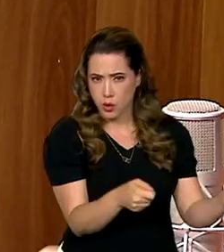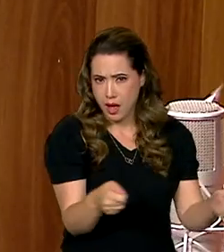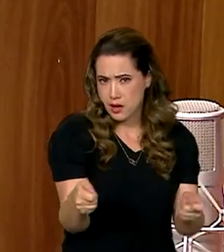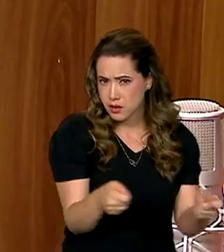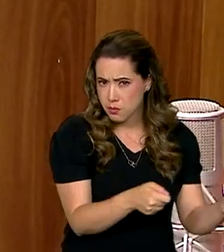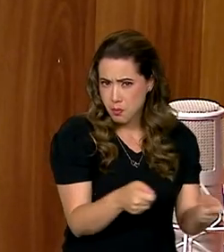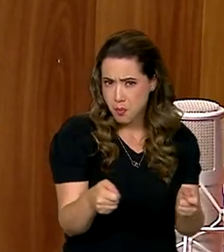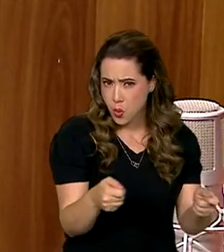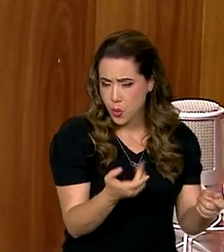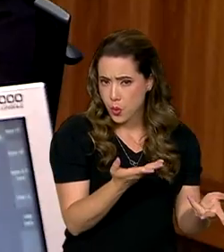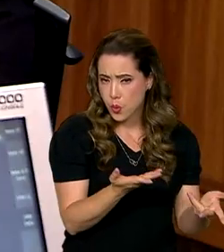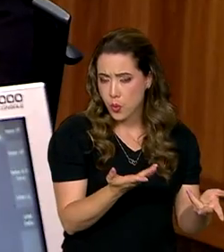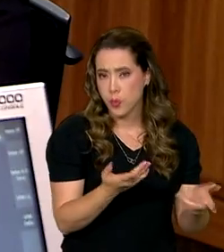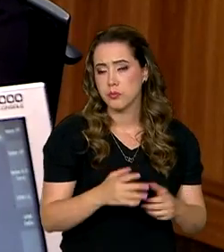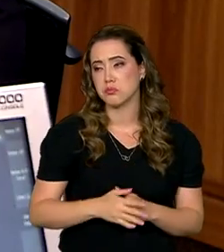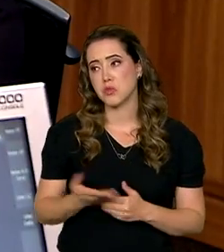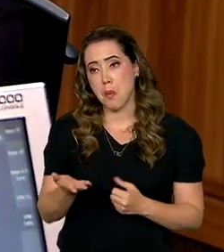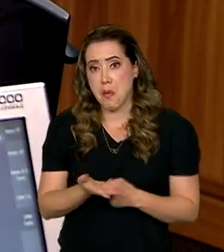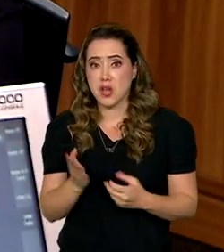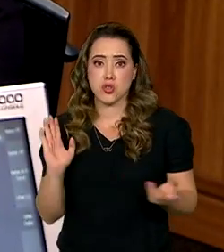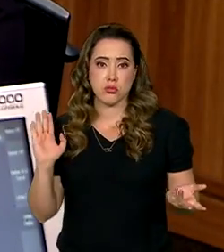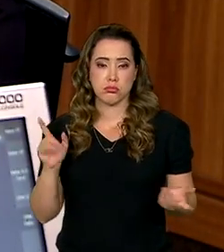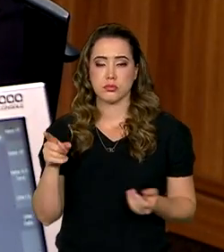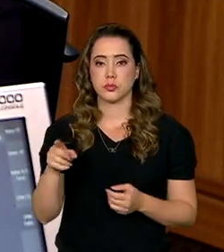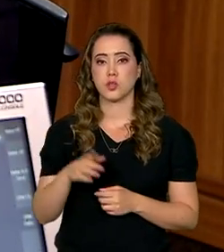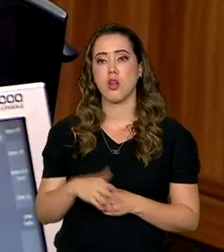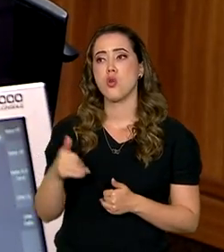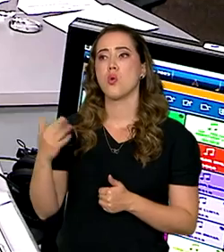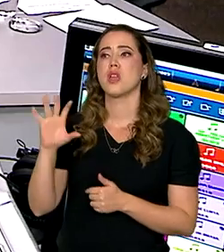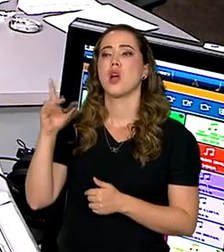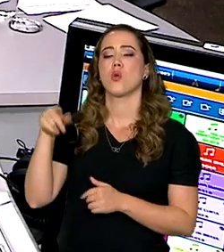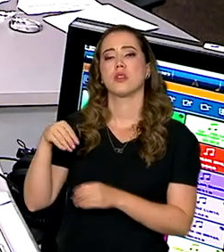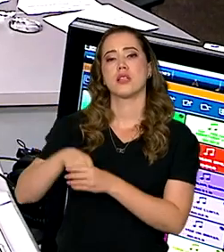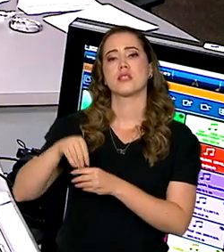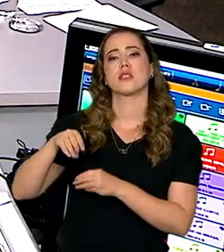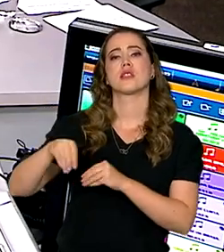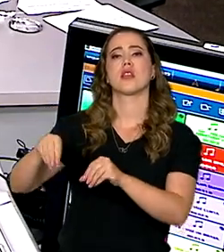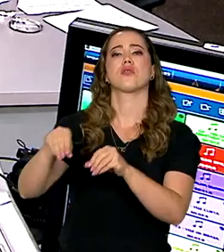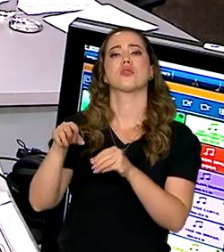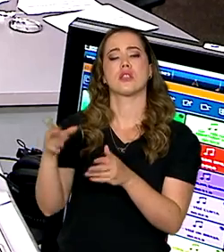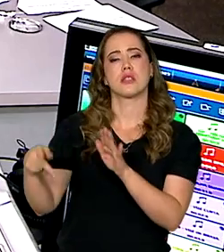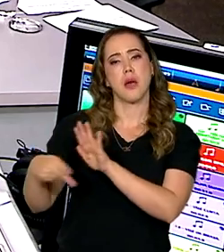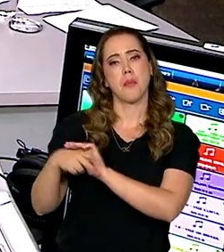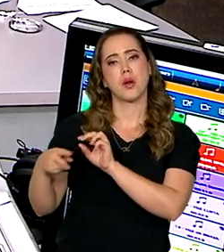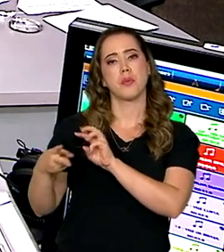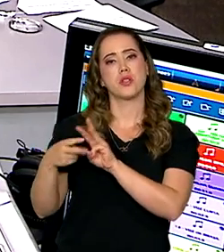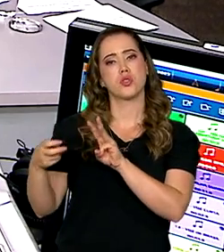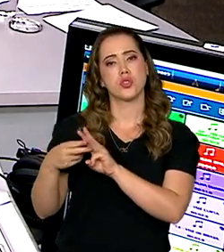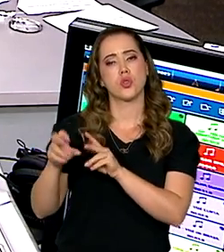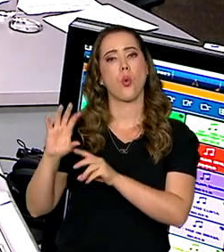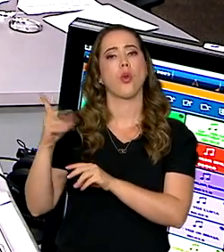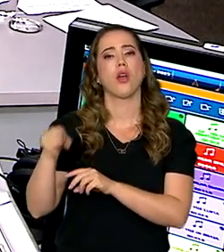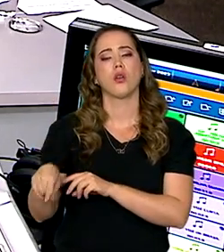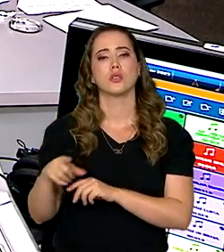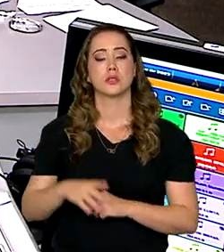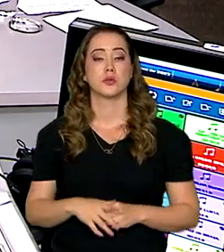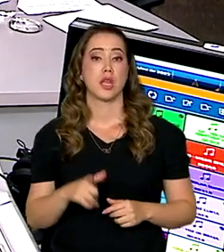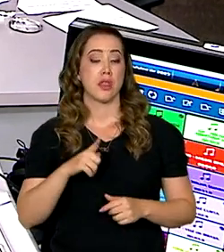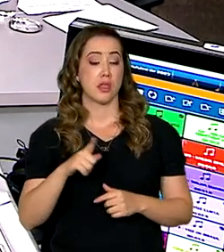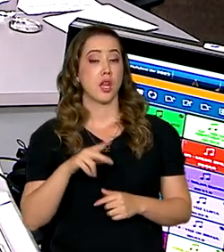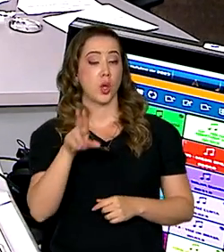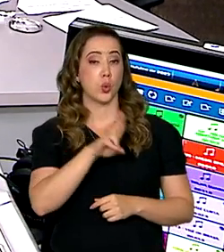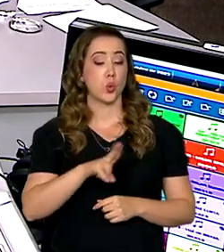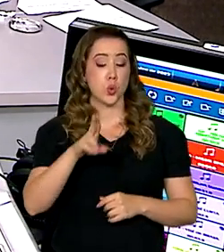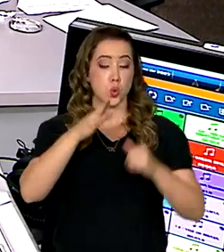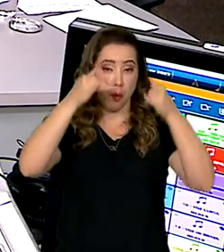região, quais são as atividades que estão sendo realizadas lá dentro? Olha, ali tem atividade pecuária, né?